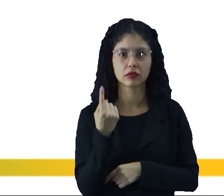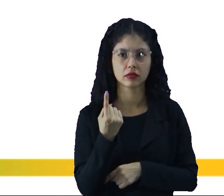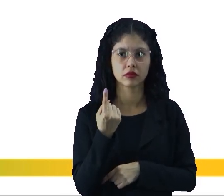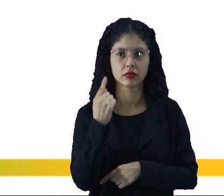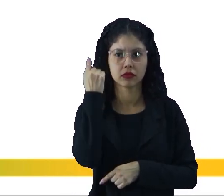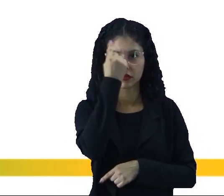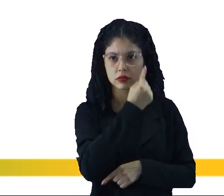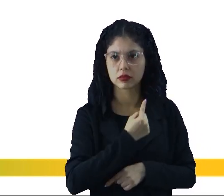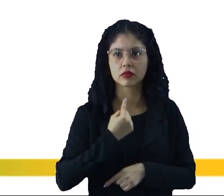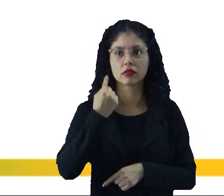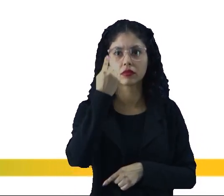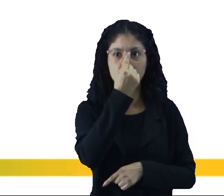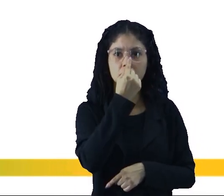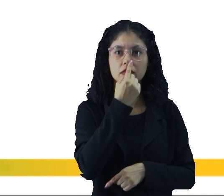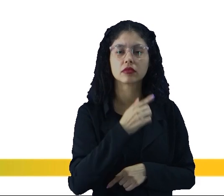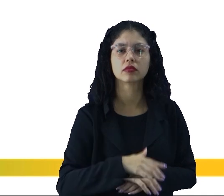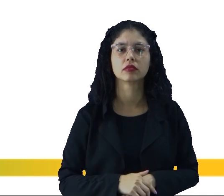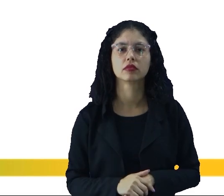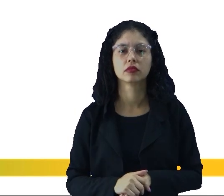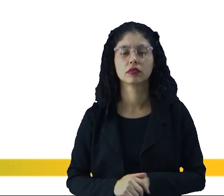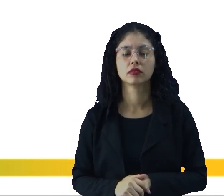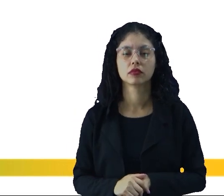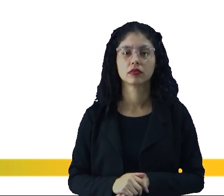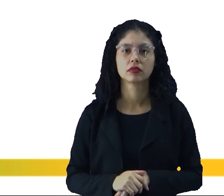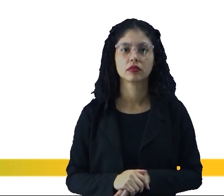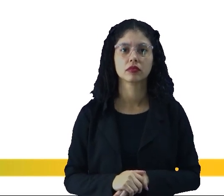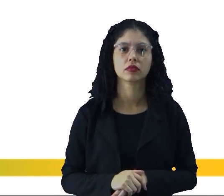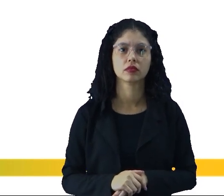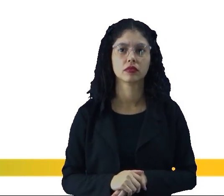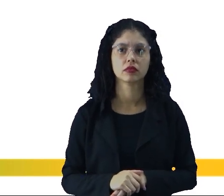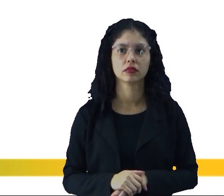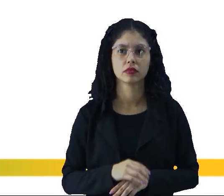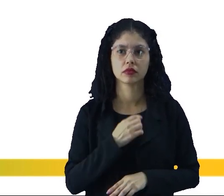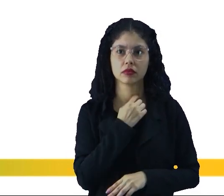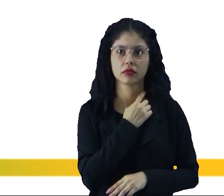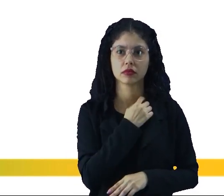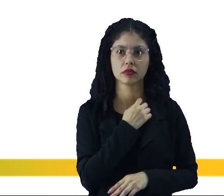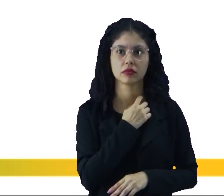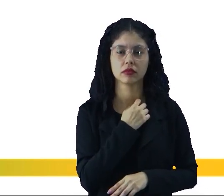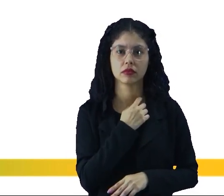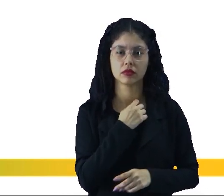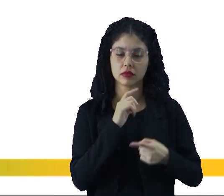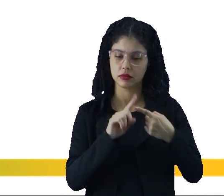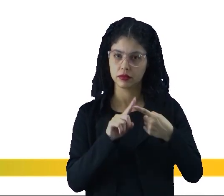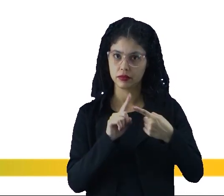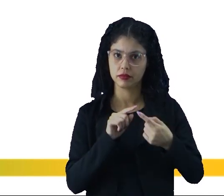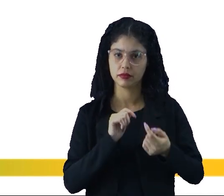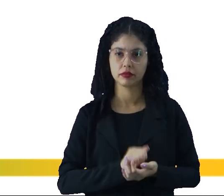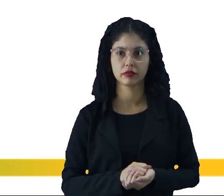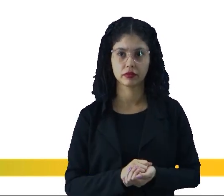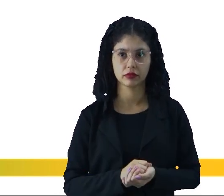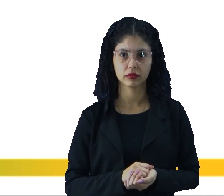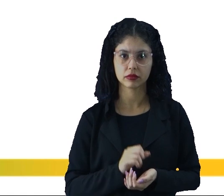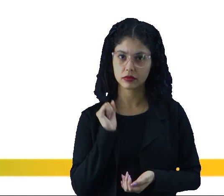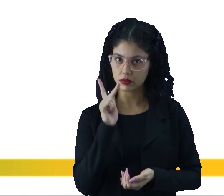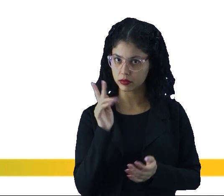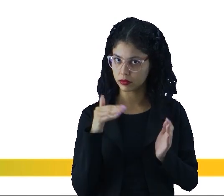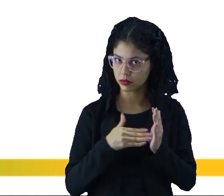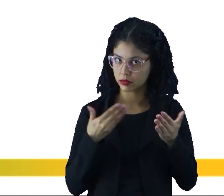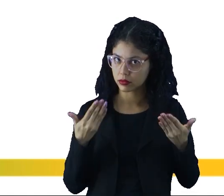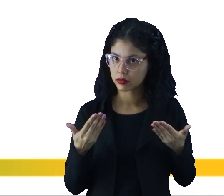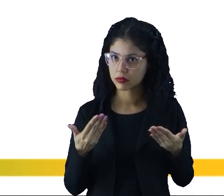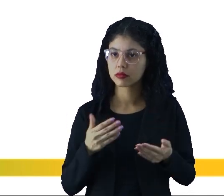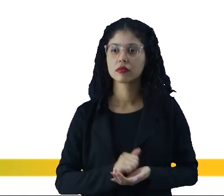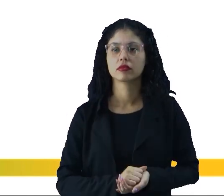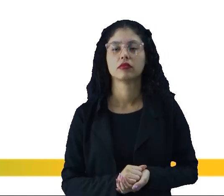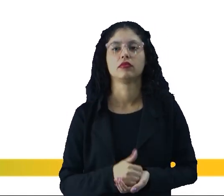o que? 80 dividido para 80 ele vai gastar uma hora no primeiro percurso percurso ok até aí?